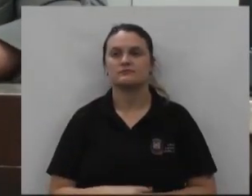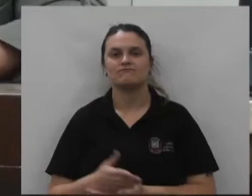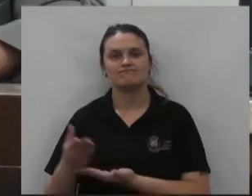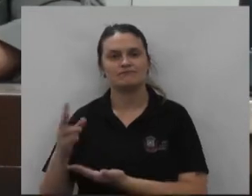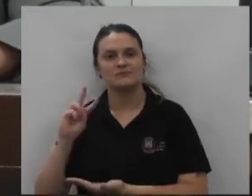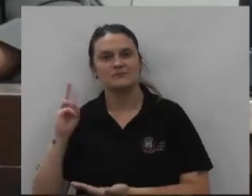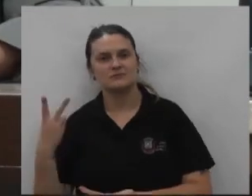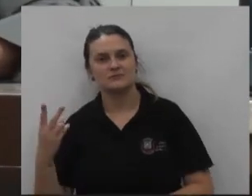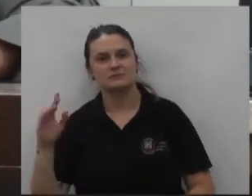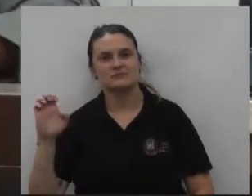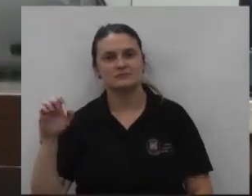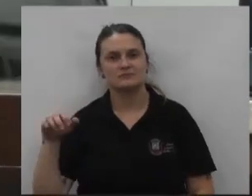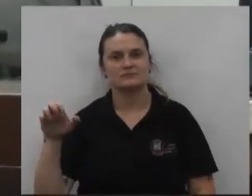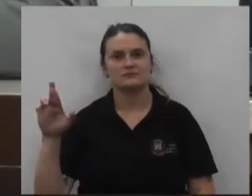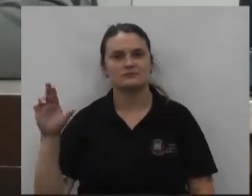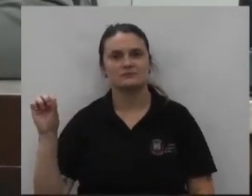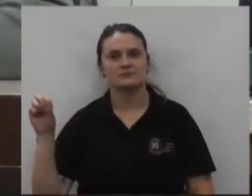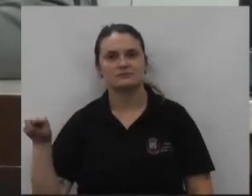vereador Emerson